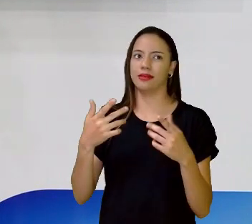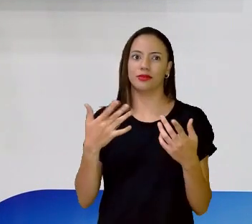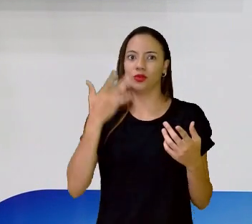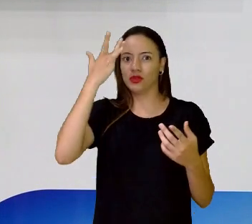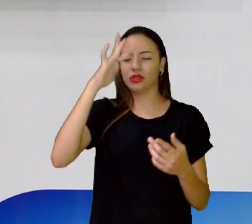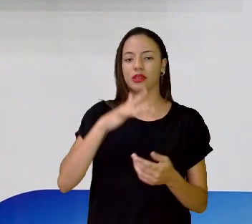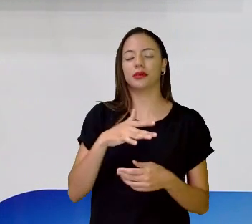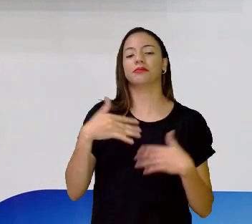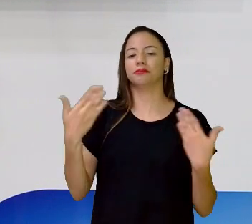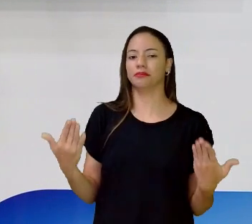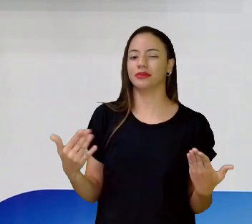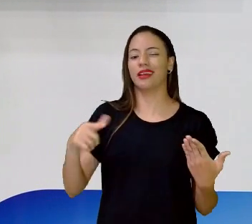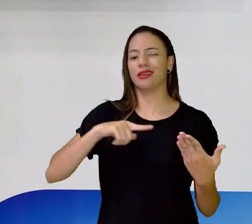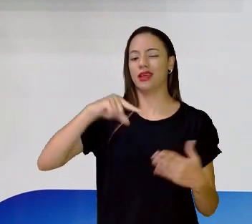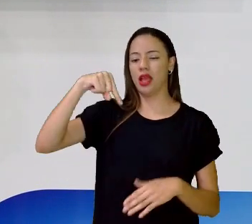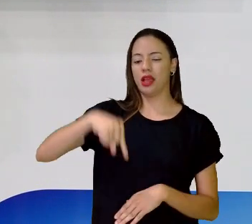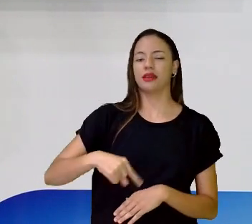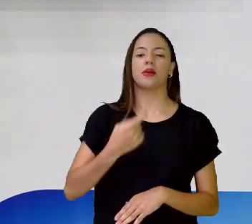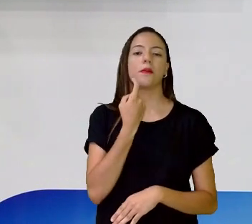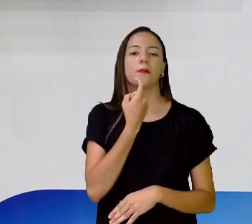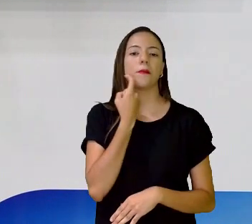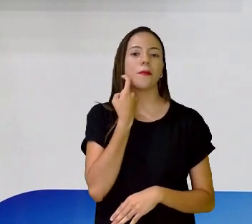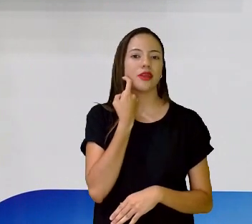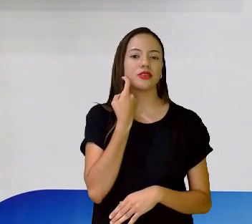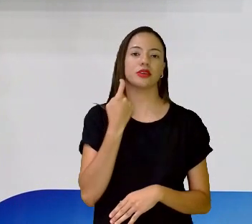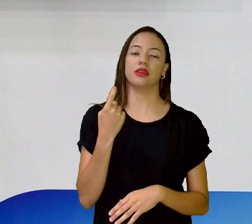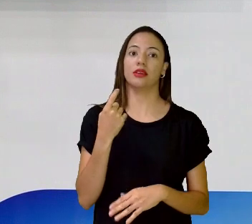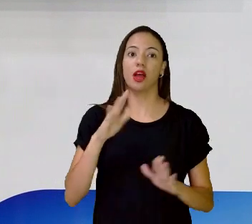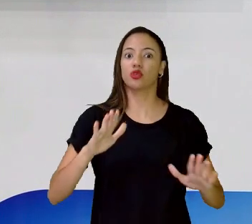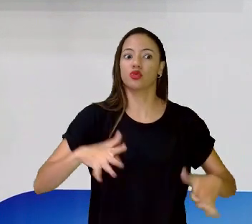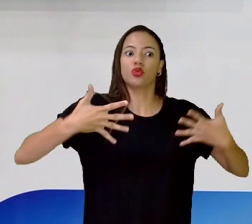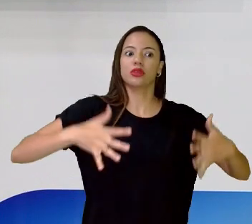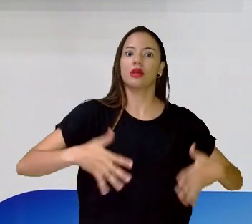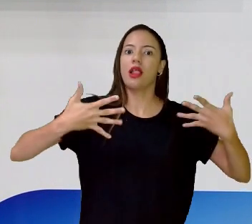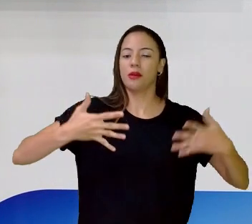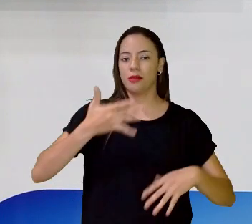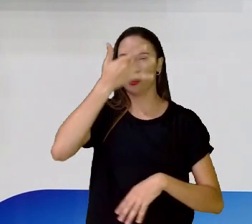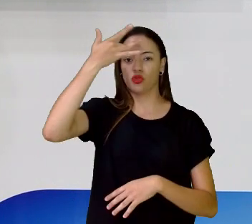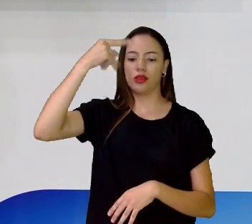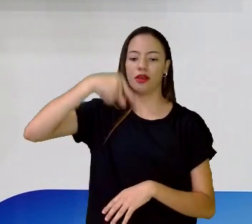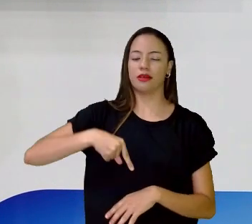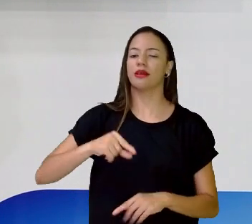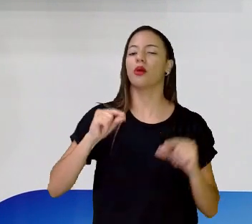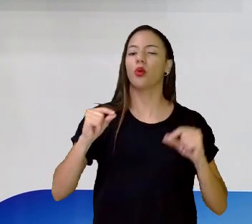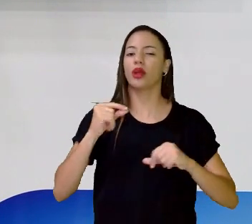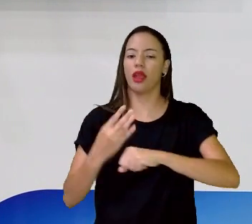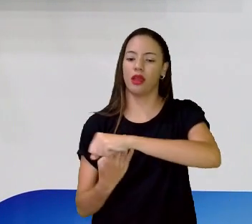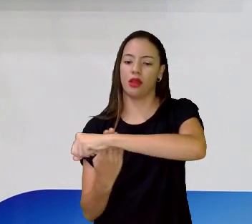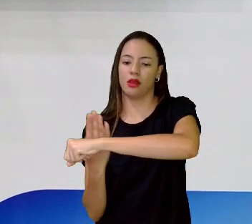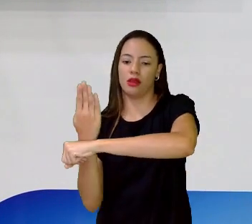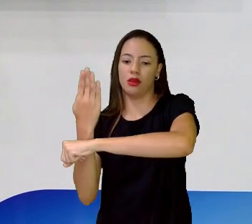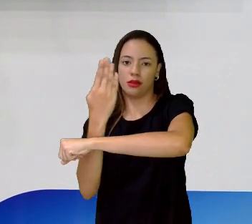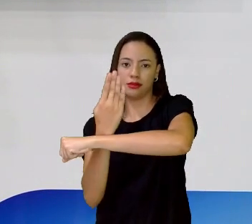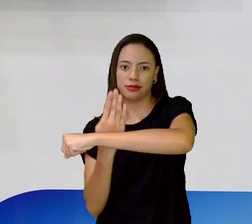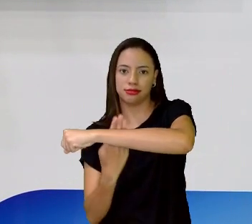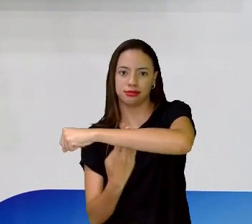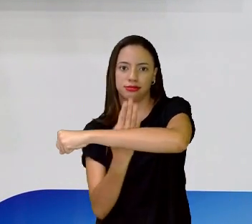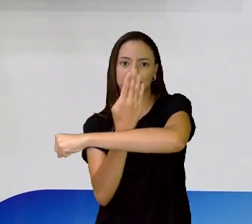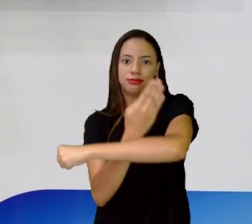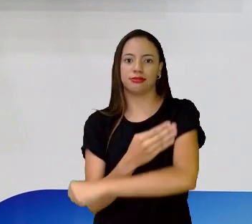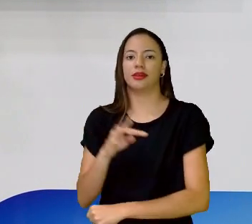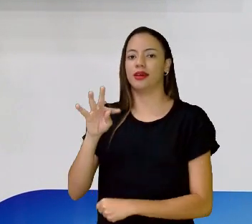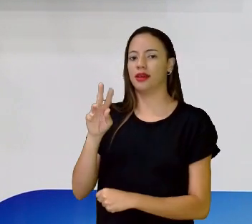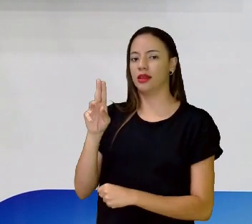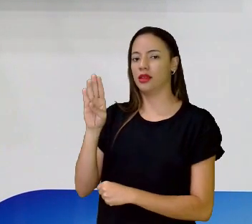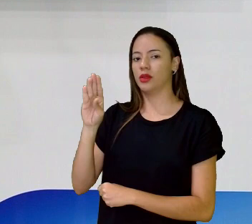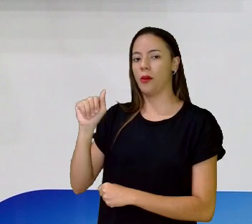atemorizando aqui um pouco as pessoas durante um tempo, e a gente tem que ter cuidado com ele, é o tubarão, né? Muita gente, às vezes, pensa que ele é igual a baleia, mas não. Não